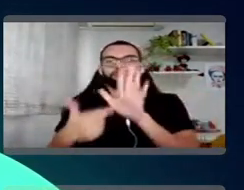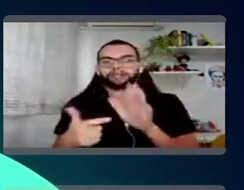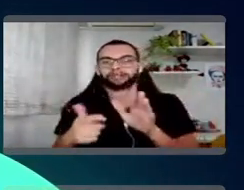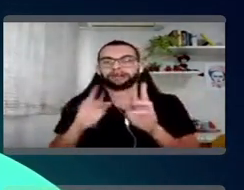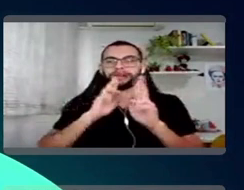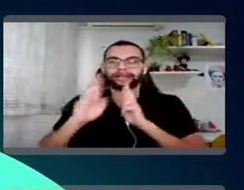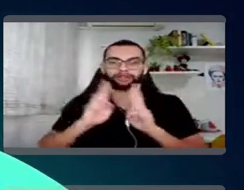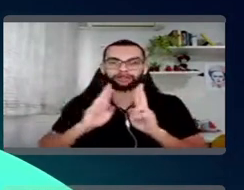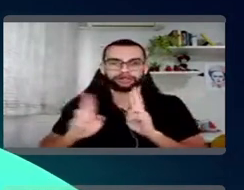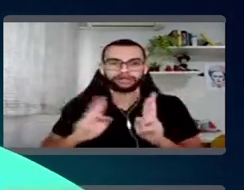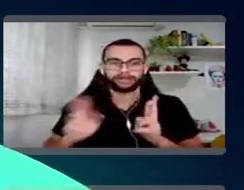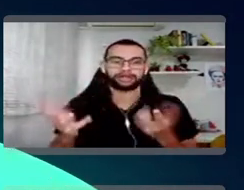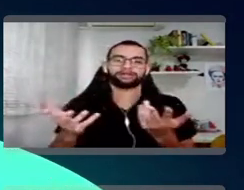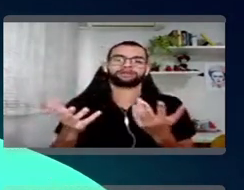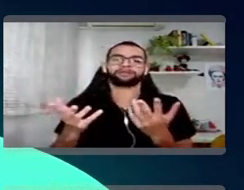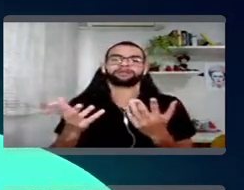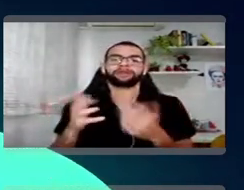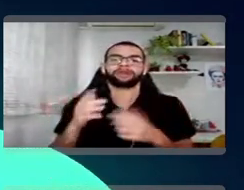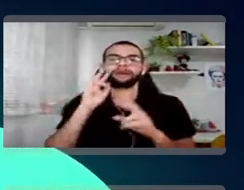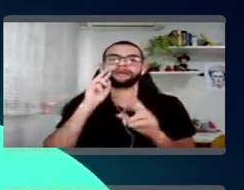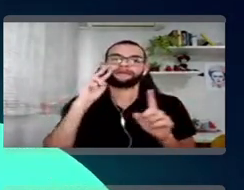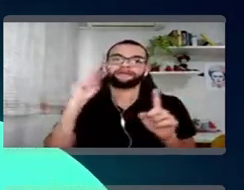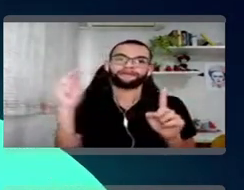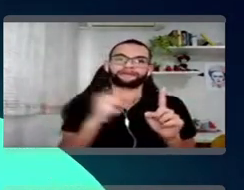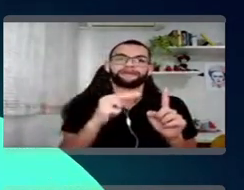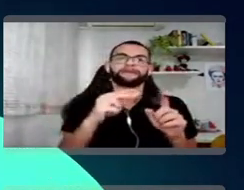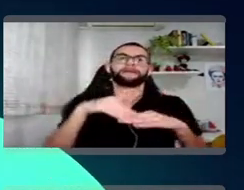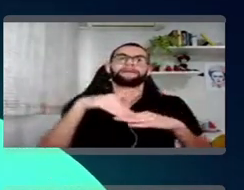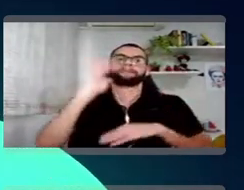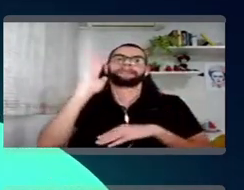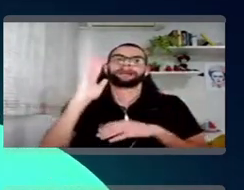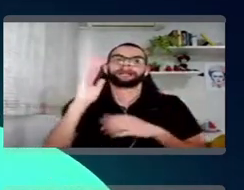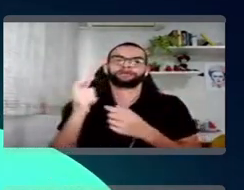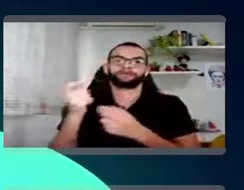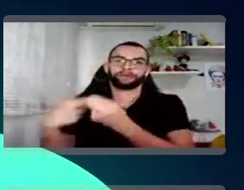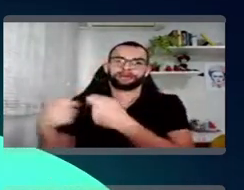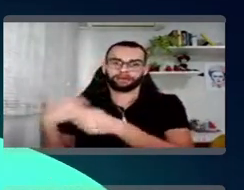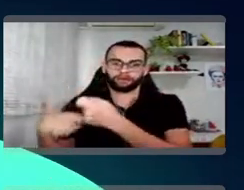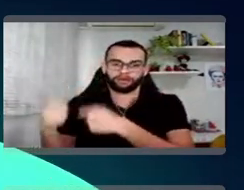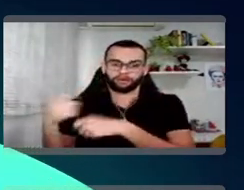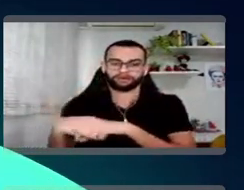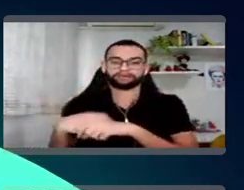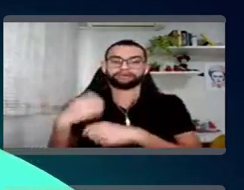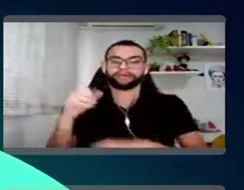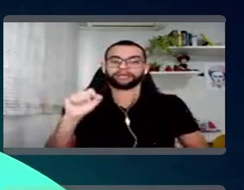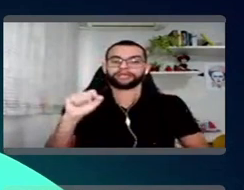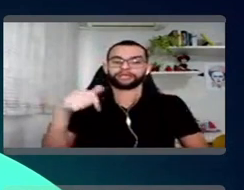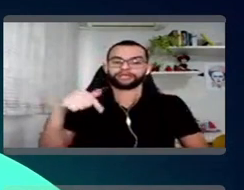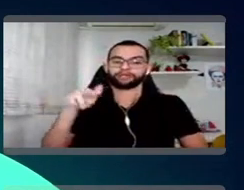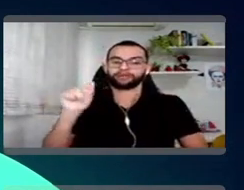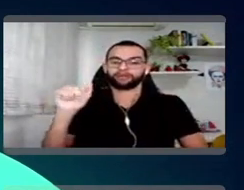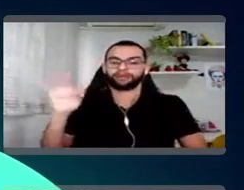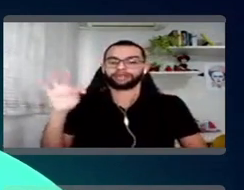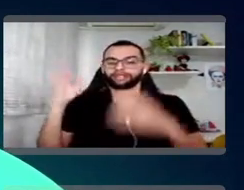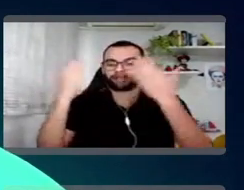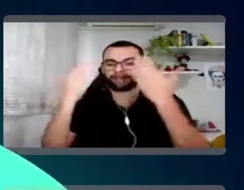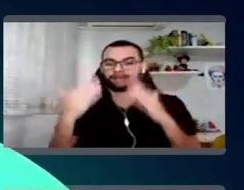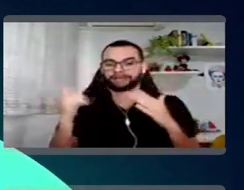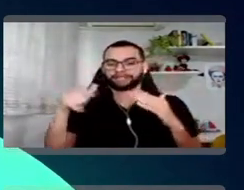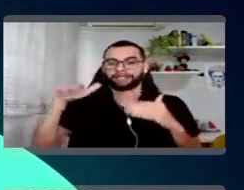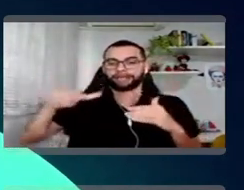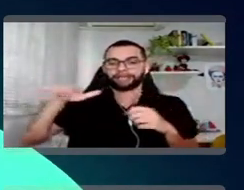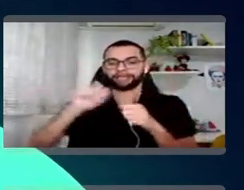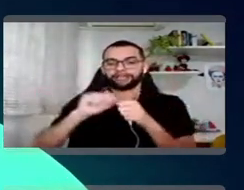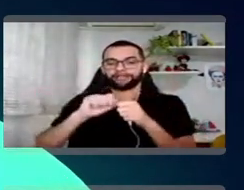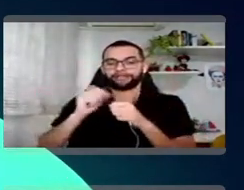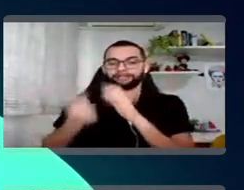resultado, pensando muito mais nesse lado com essa visão do negócio. E a squad de Analytics é onde a gente faz toda a parte de